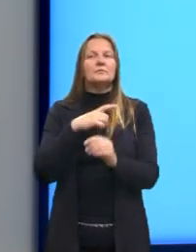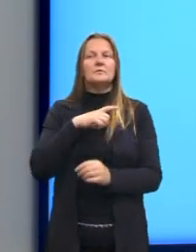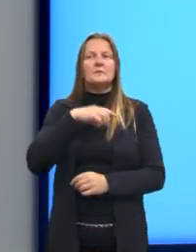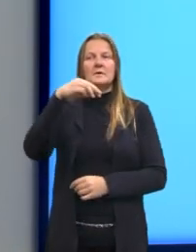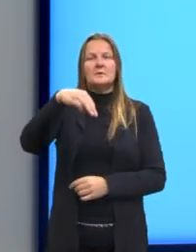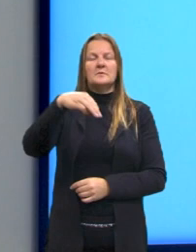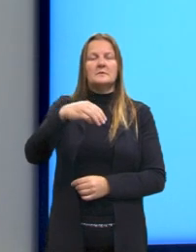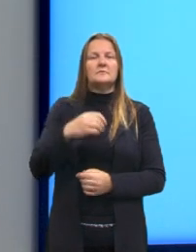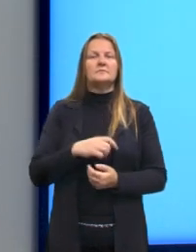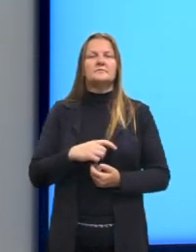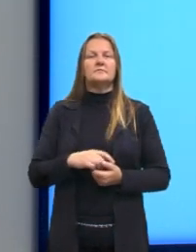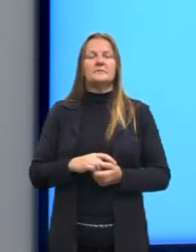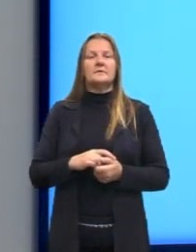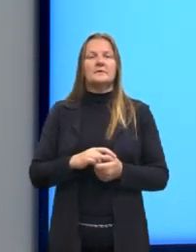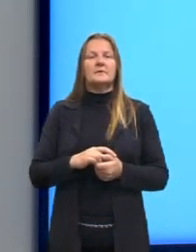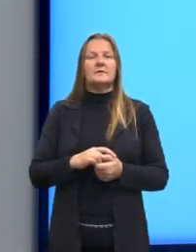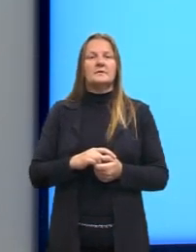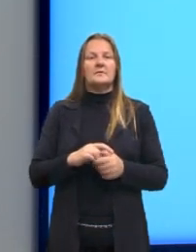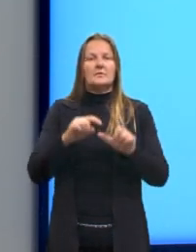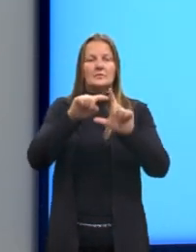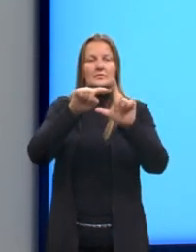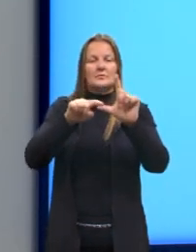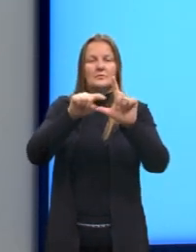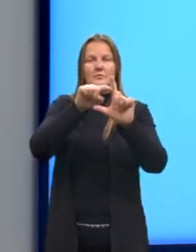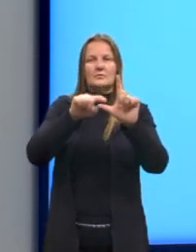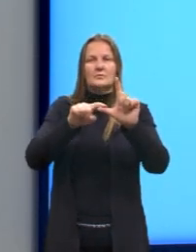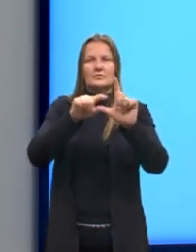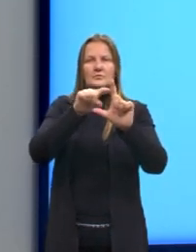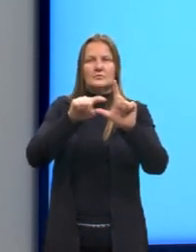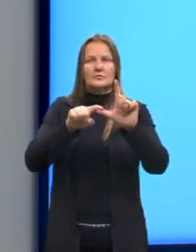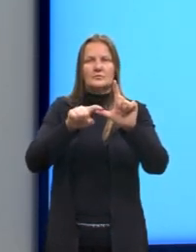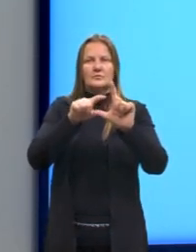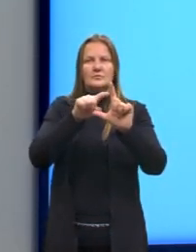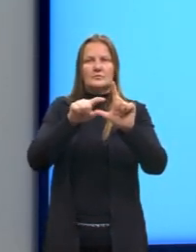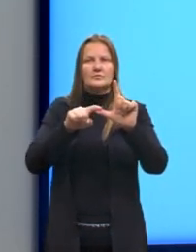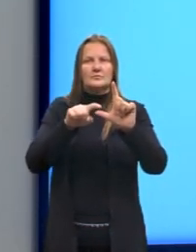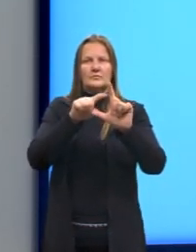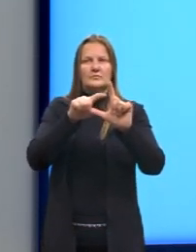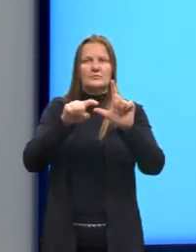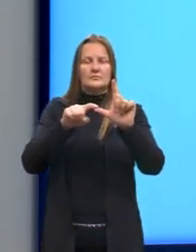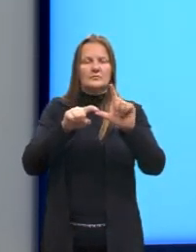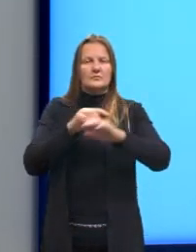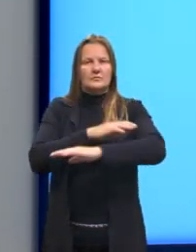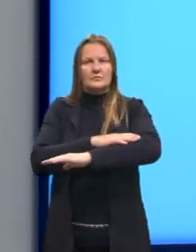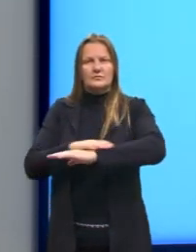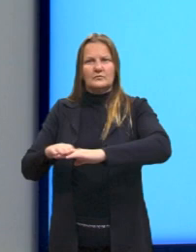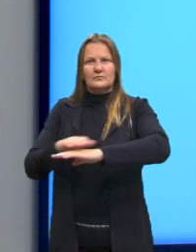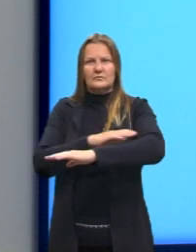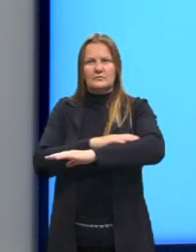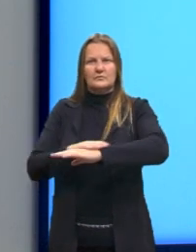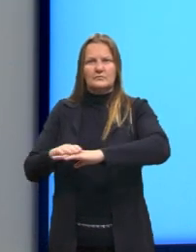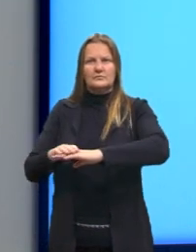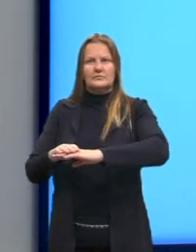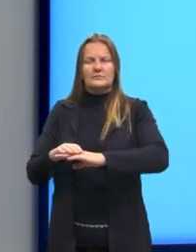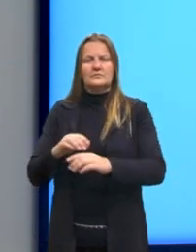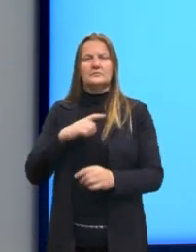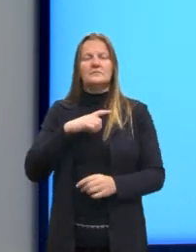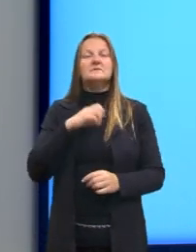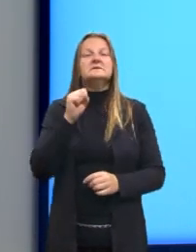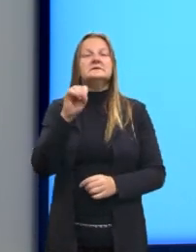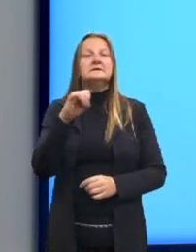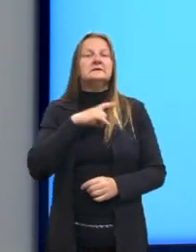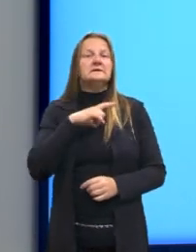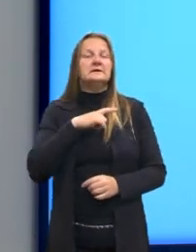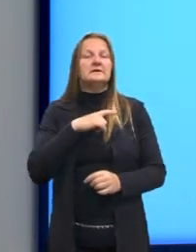quando nós temos o ângulo, né? Porque a reta, ela forma um ângulo com o eixo horizontal. Se nós